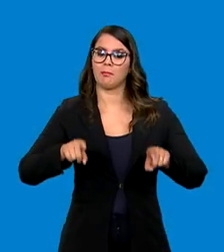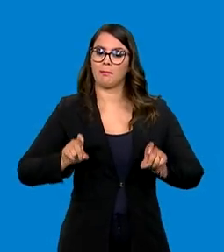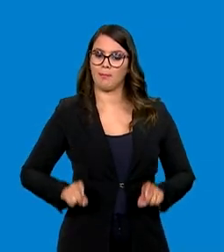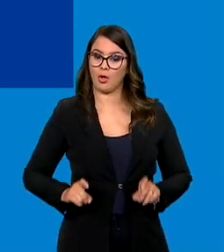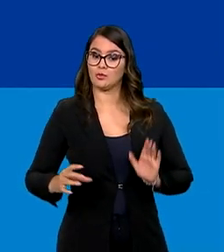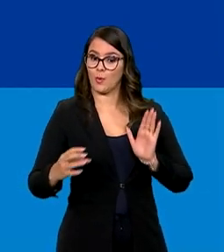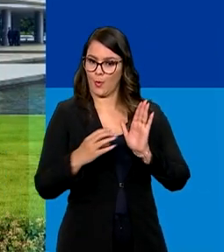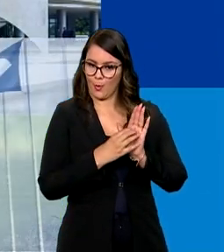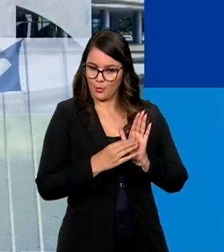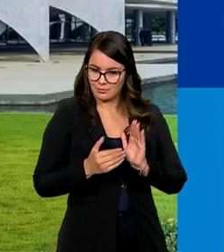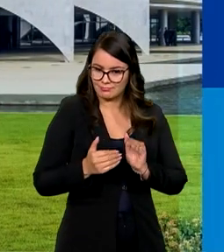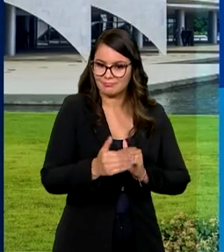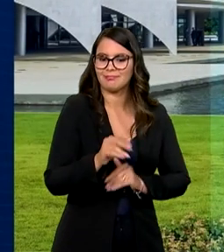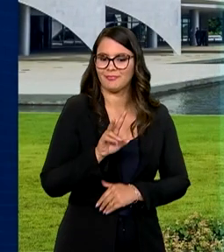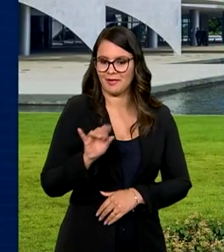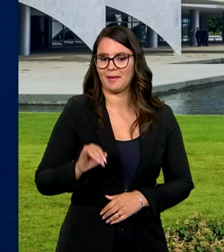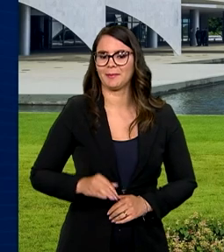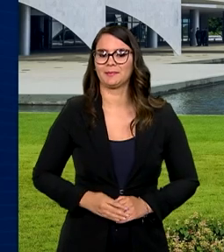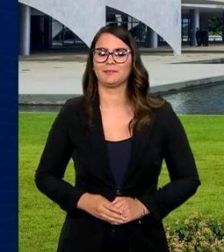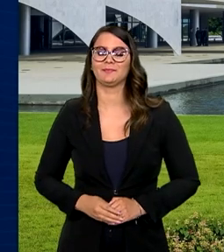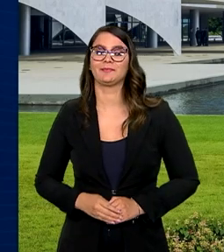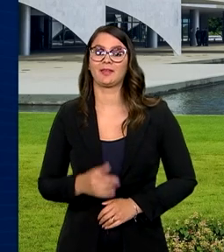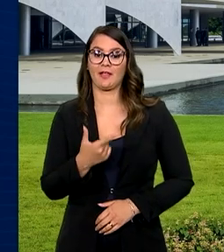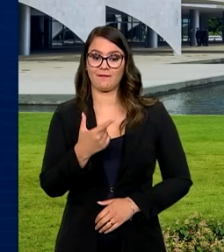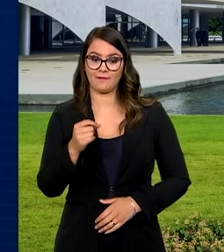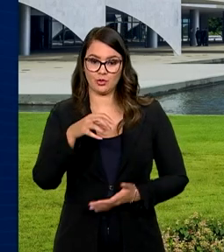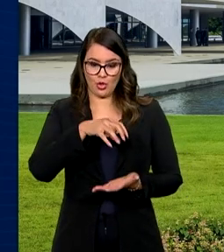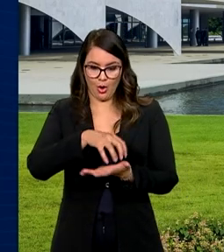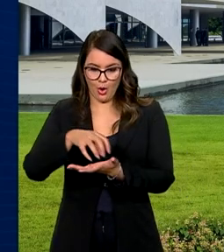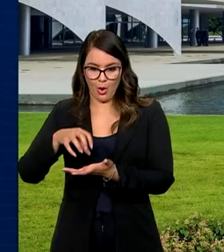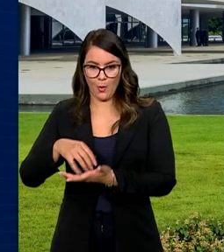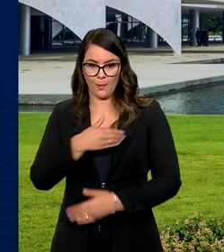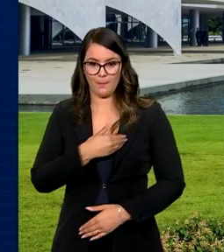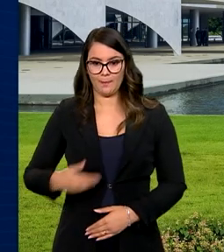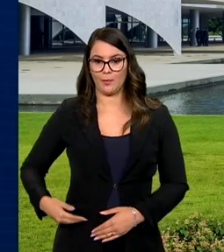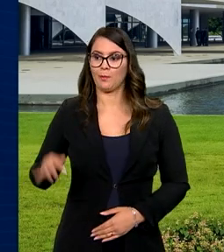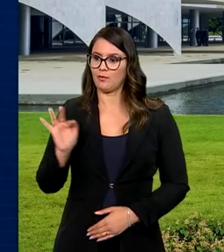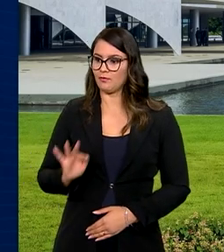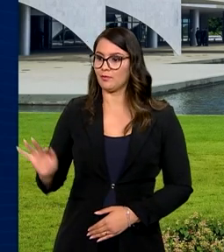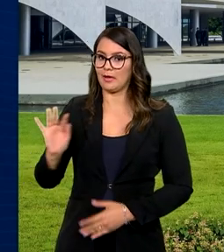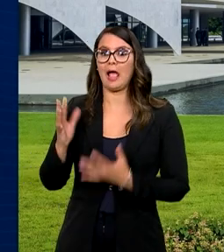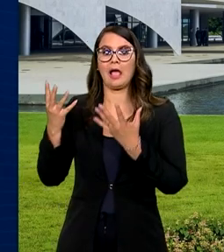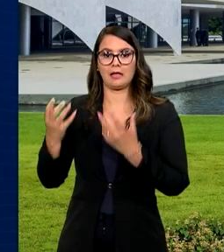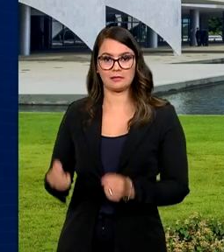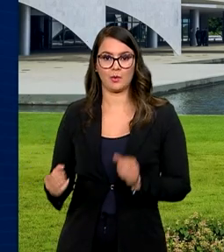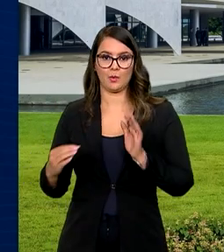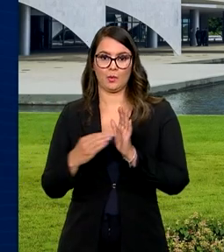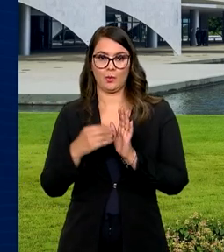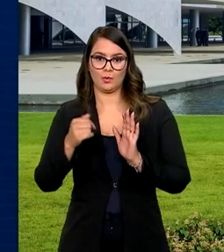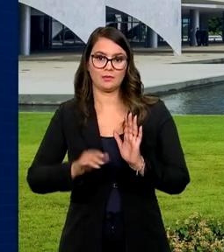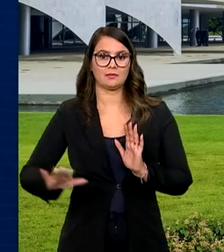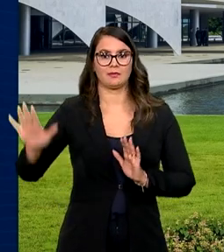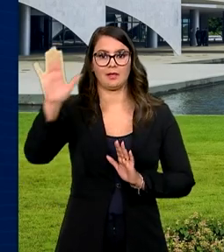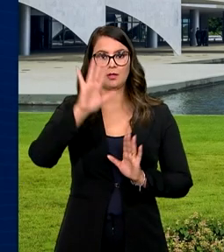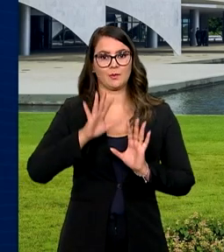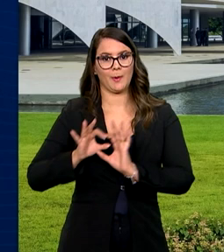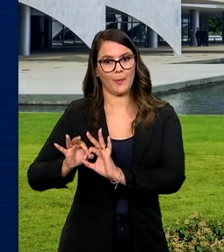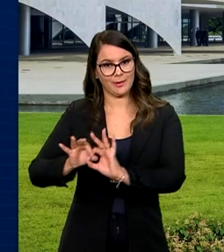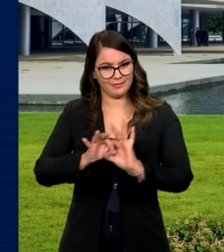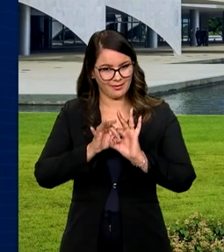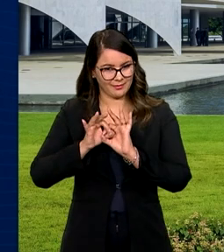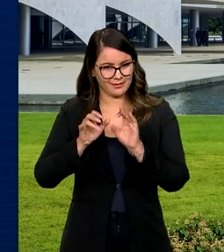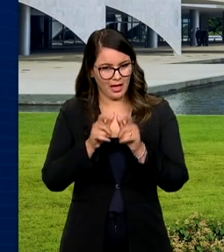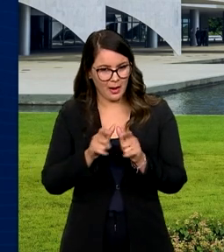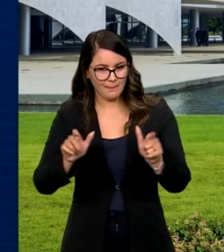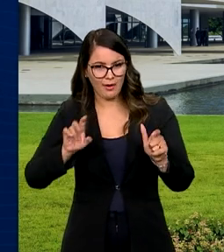pode estar próximo. Pelo menos 20 órgãos públicos federais aderiram ao concurso nacional unificado. A maior